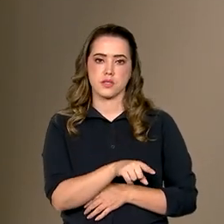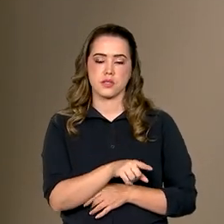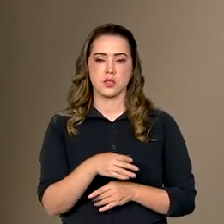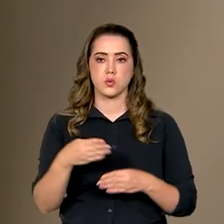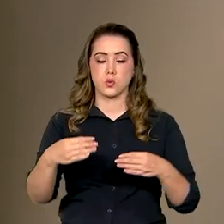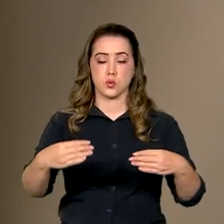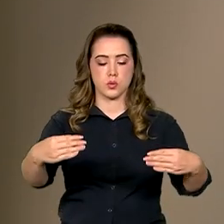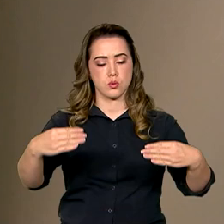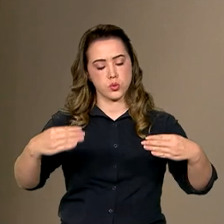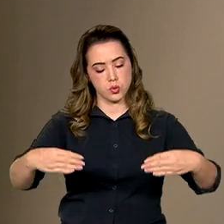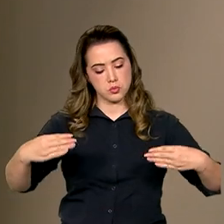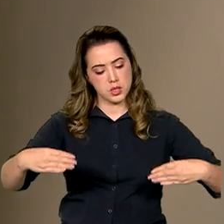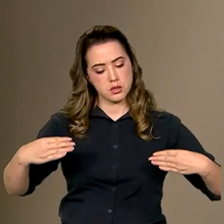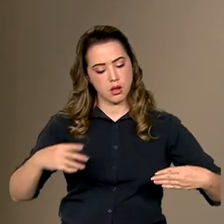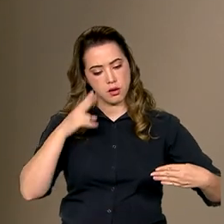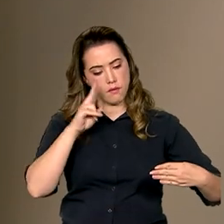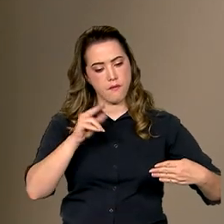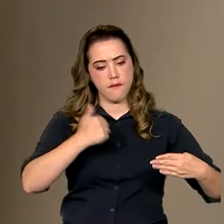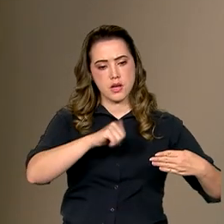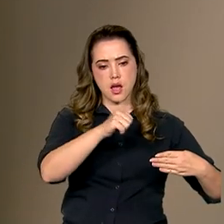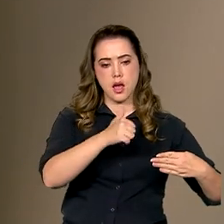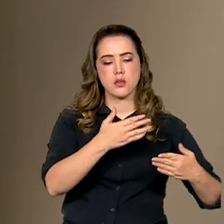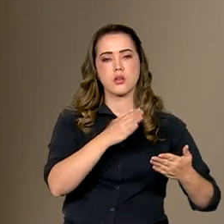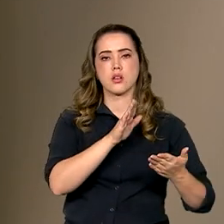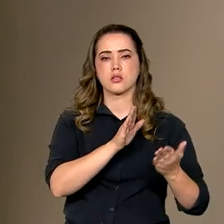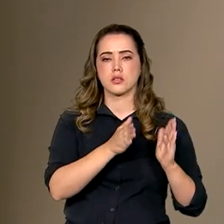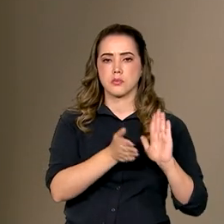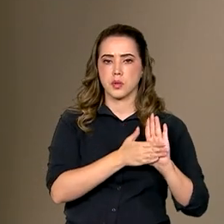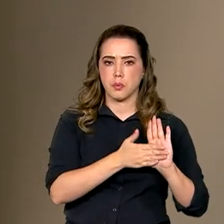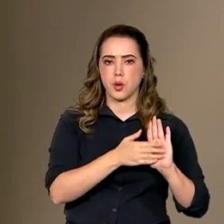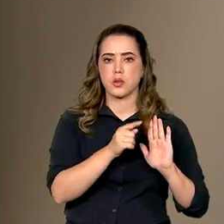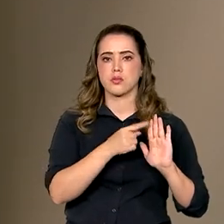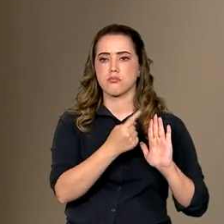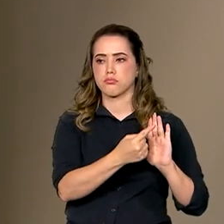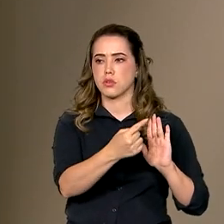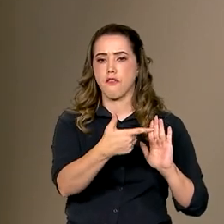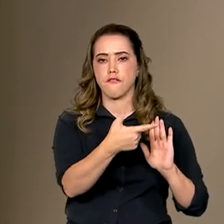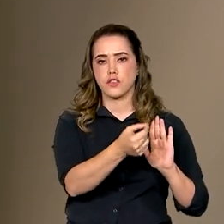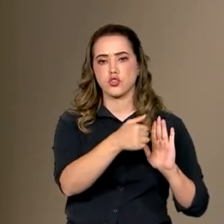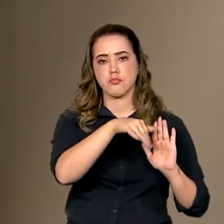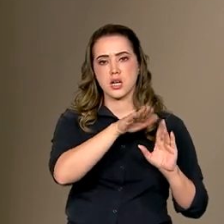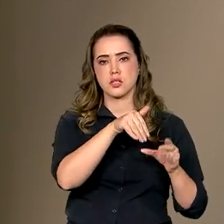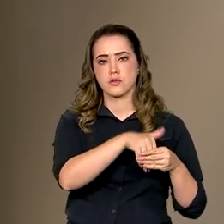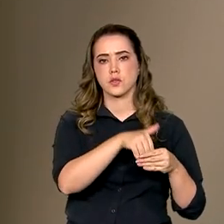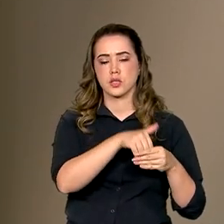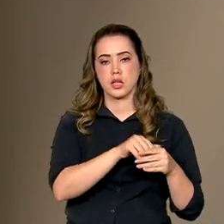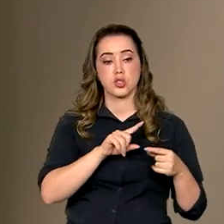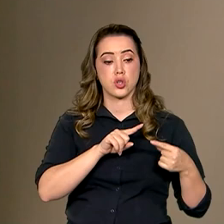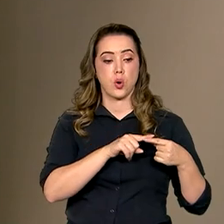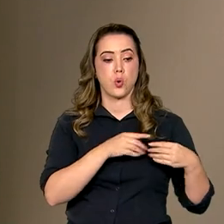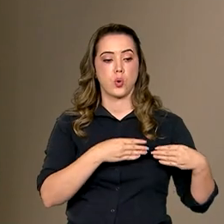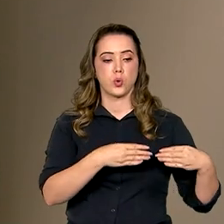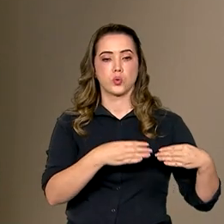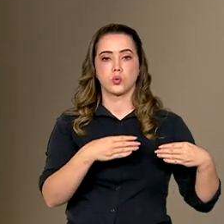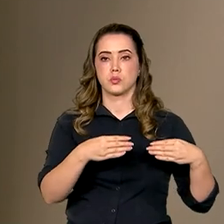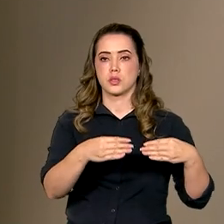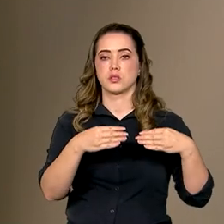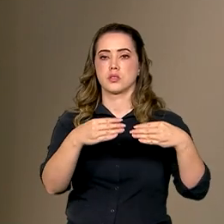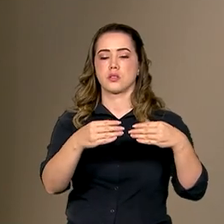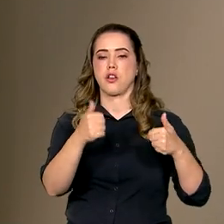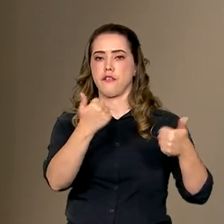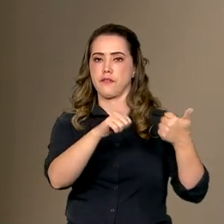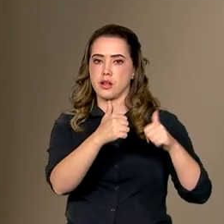receberam as propostas mais votadas, 20 por ministério, fizeram um ranking do que caberia